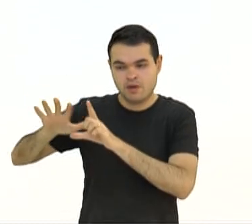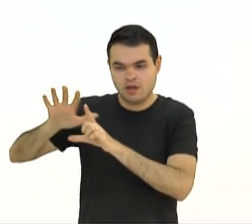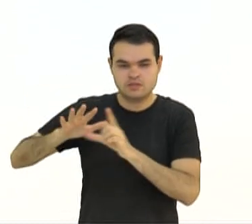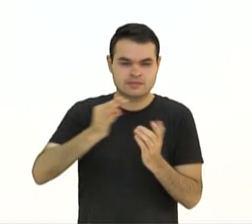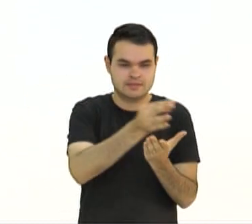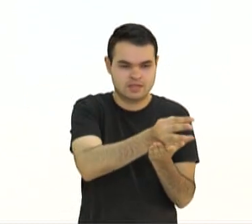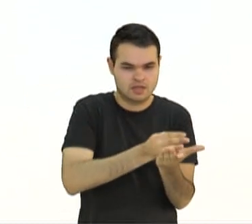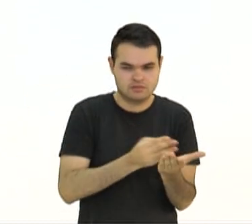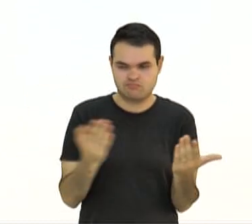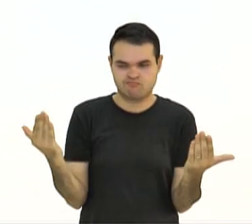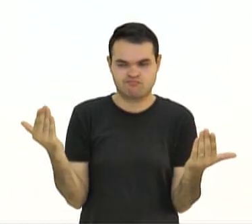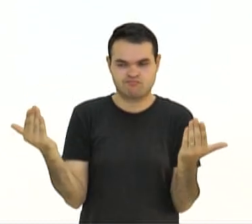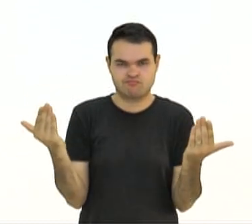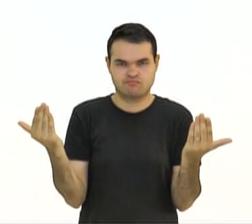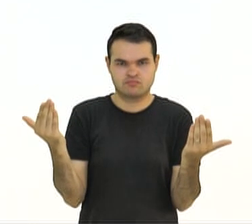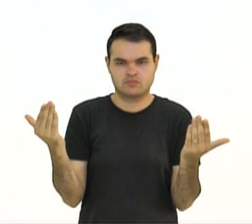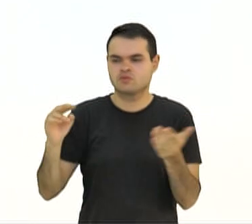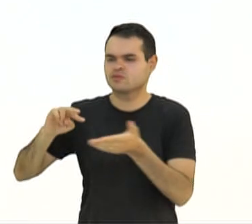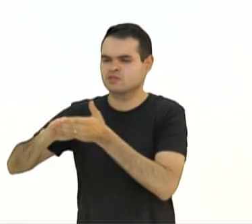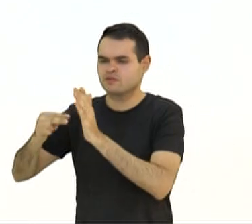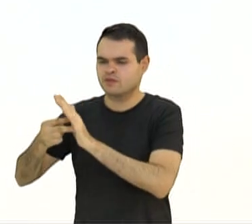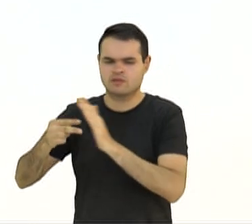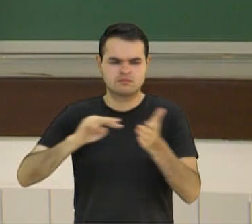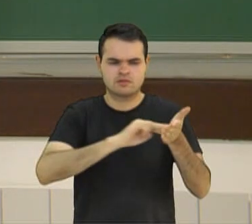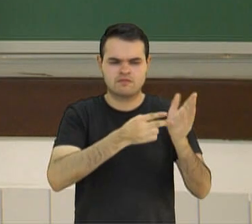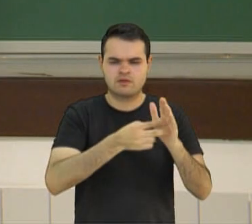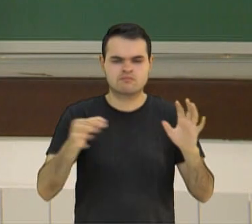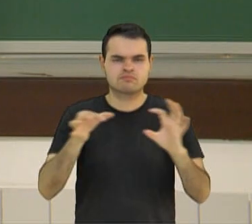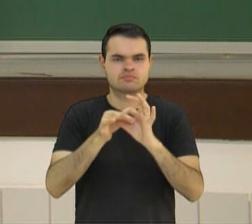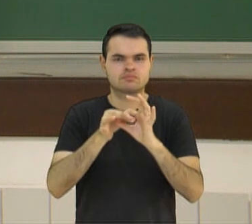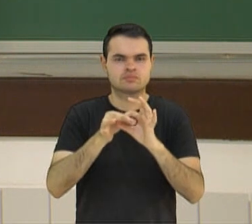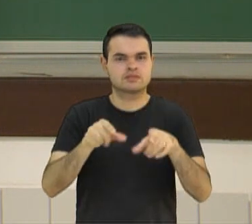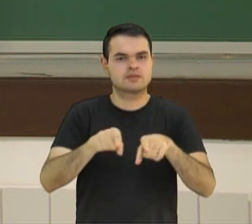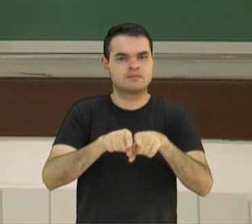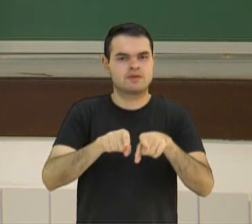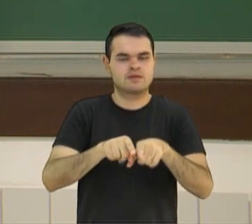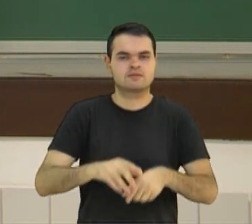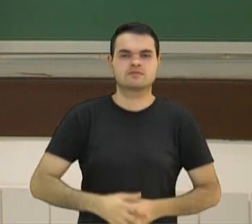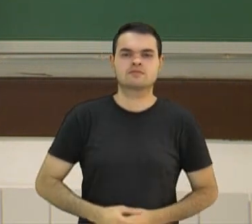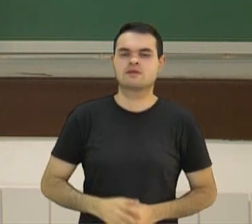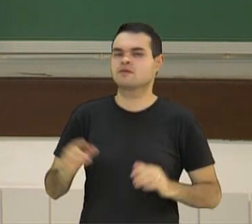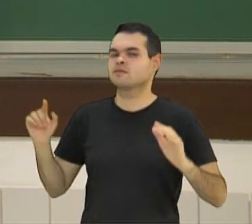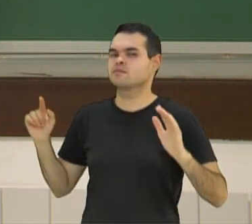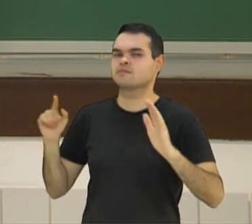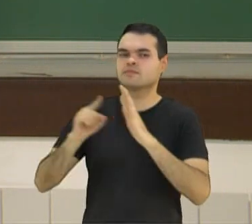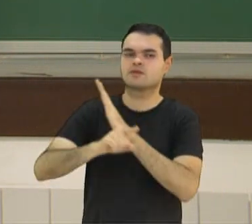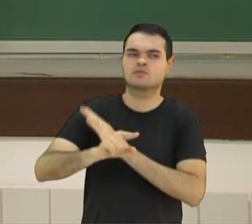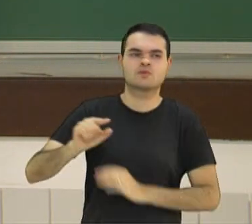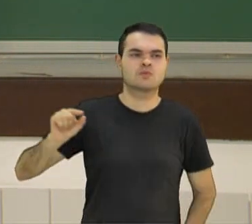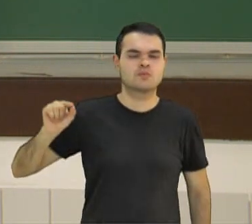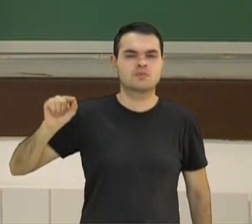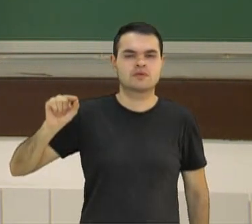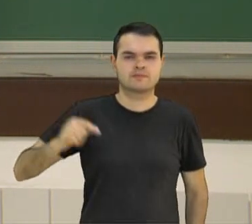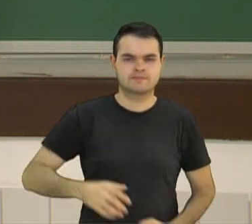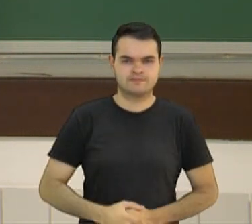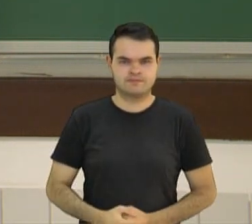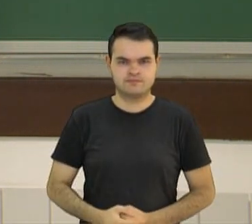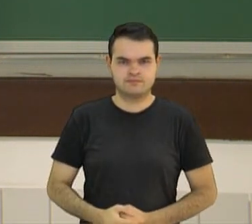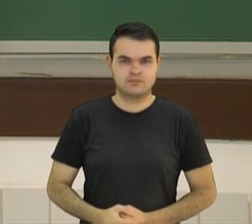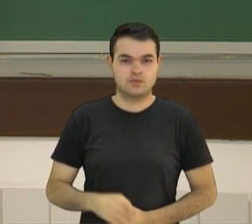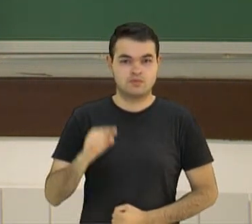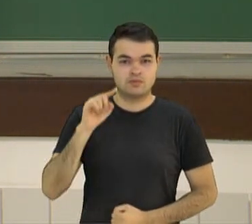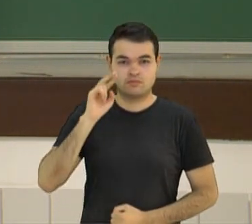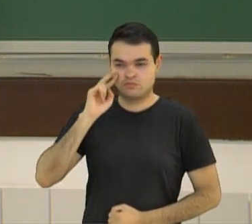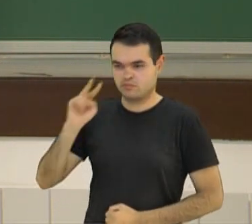significados da imagem com o texto. A pergunta que eu tenho para fazer para vocês é a seguinte, quando você vê uma